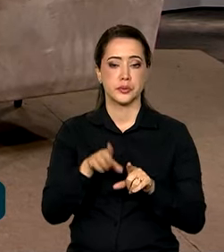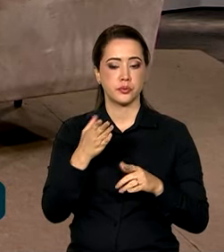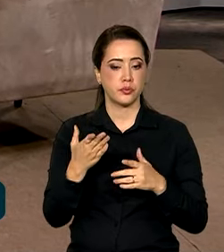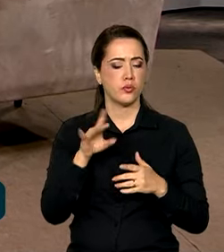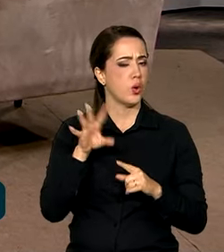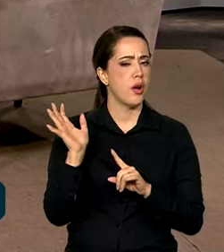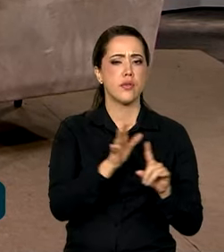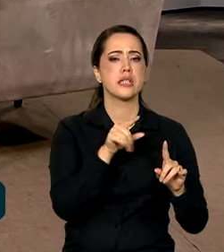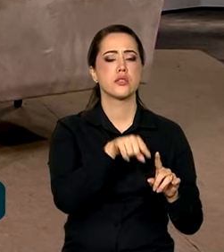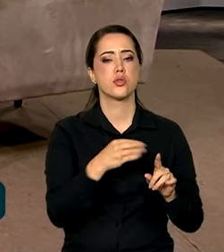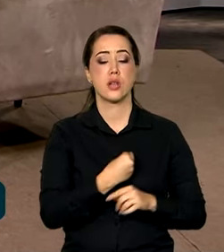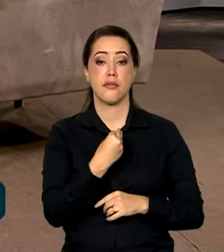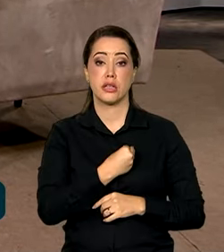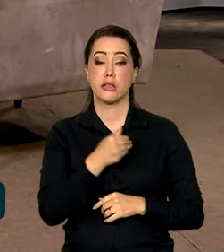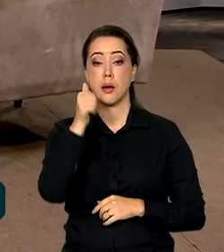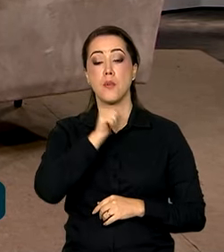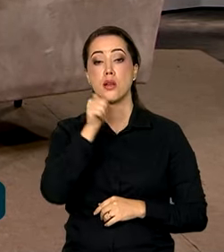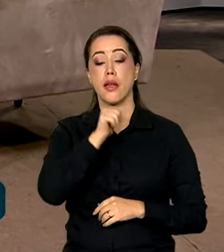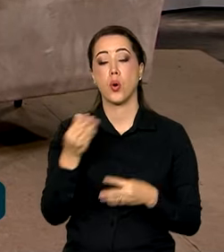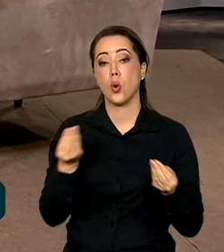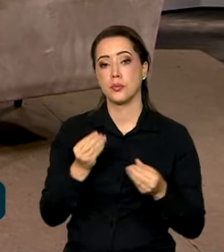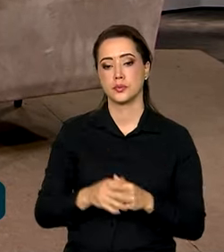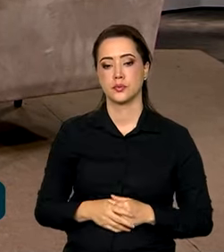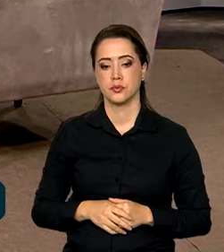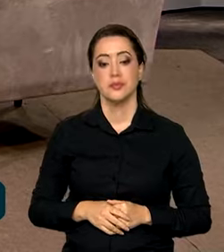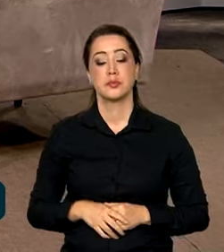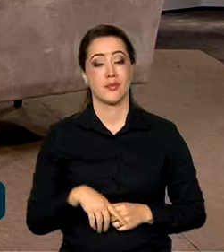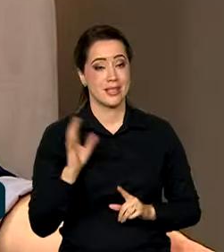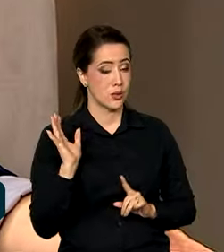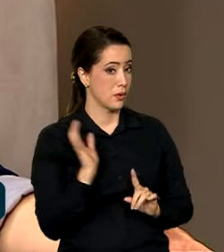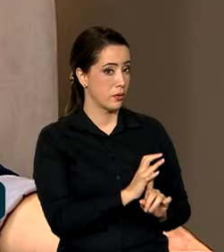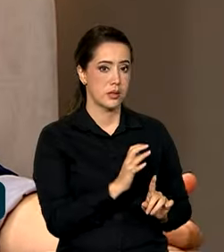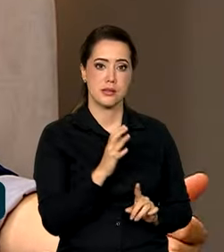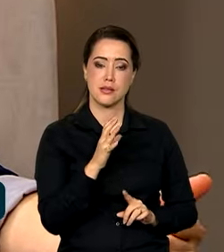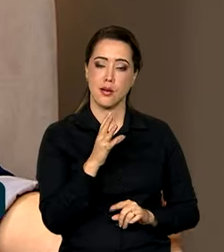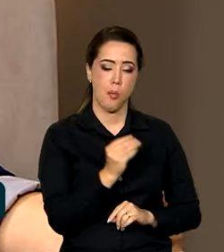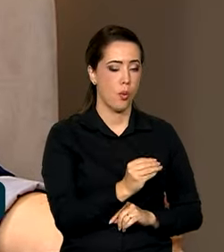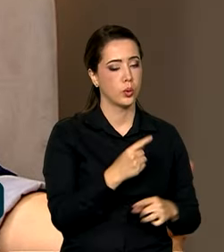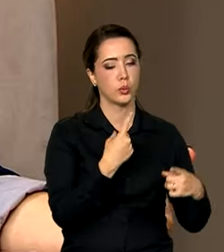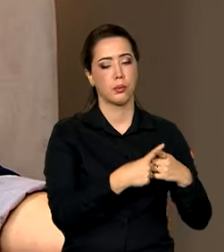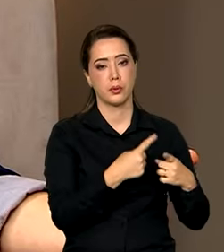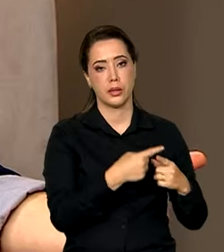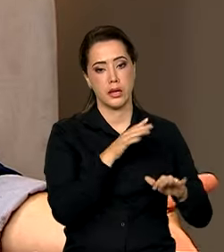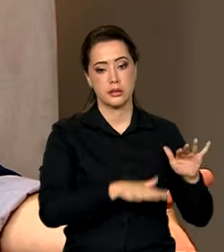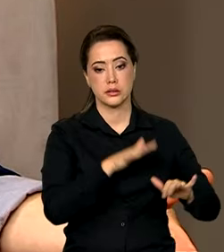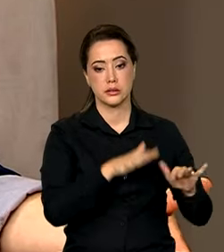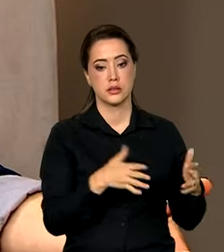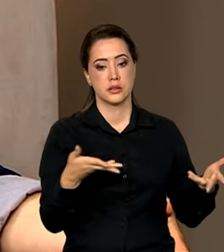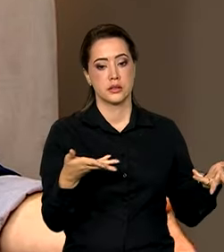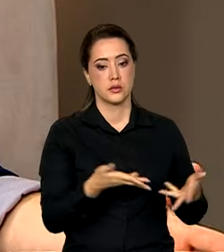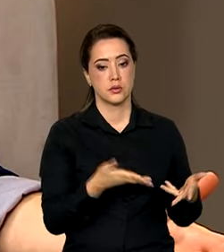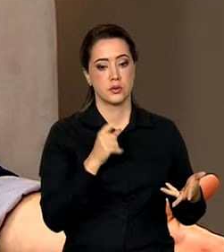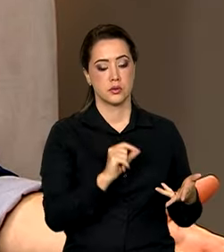na vida profissional da mulher? Tem um impacto brutal, porque muitas vezes, hoje